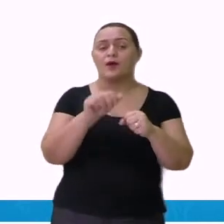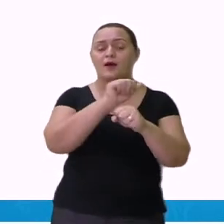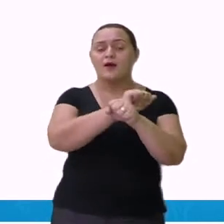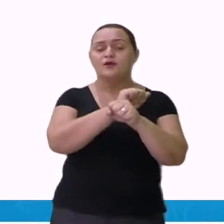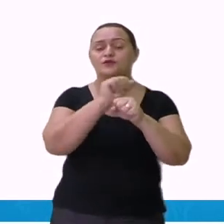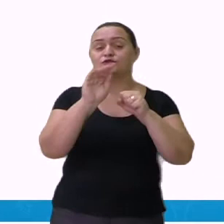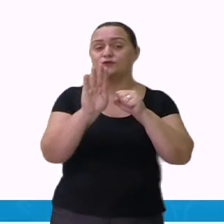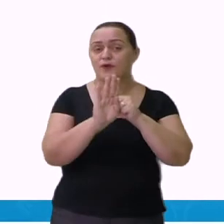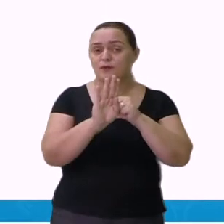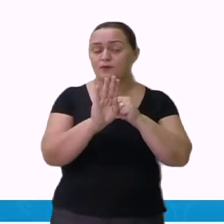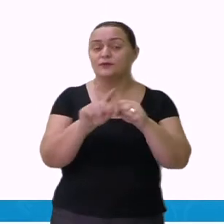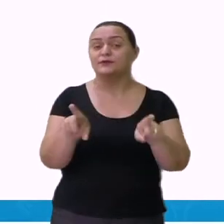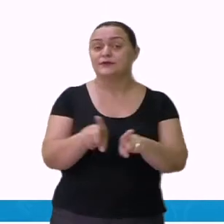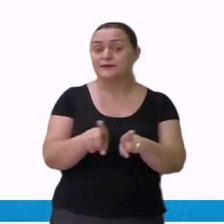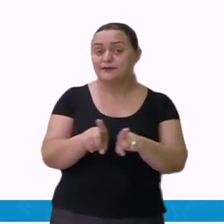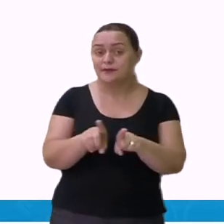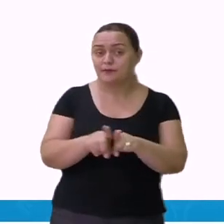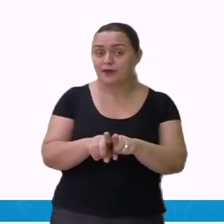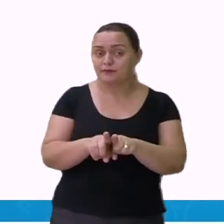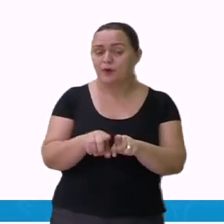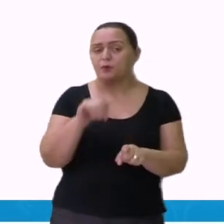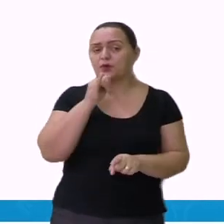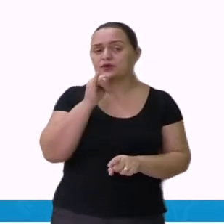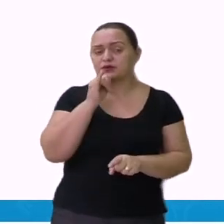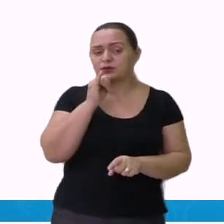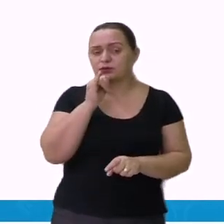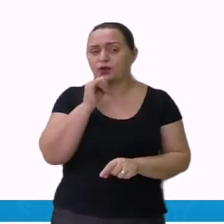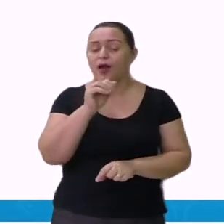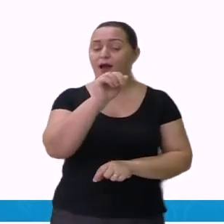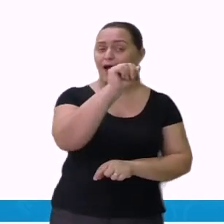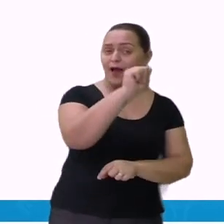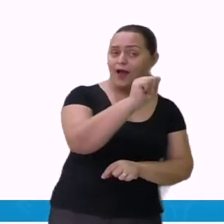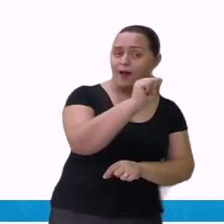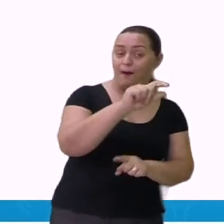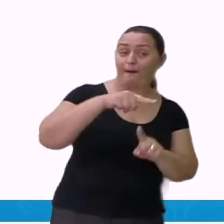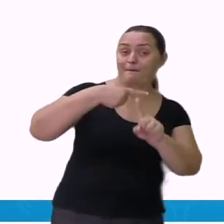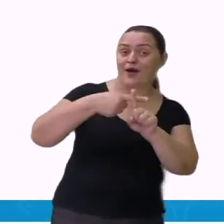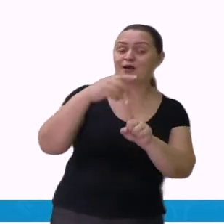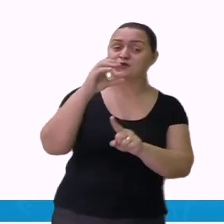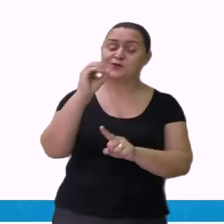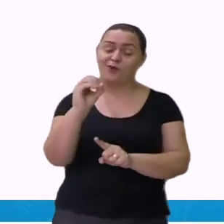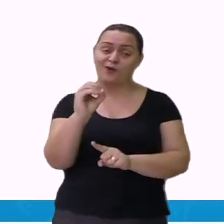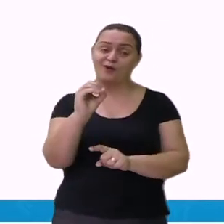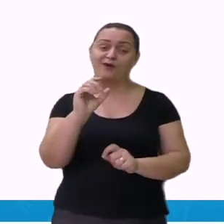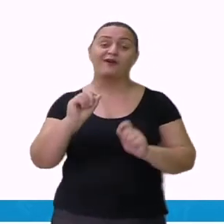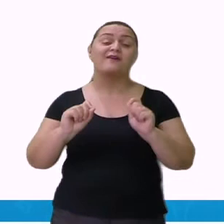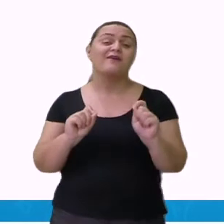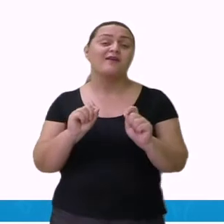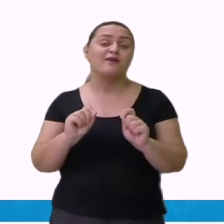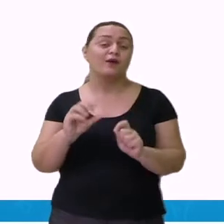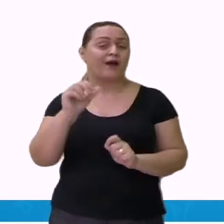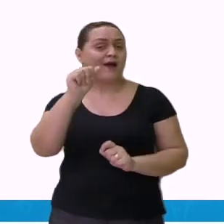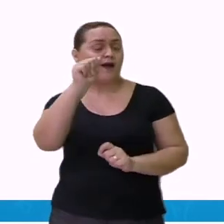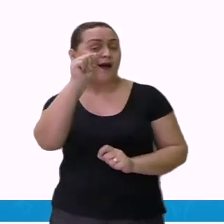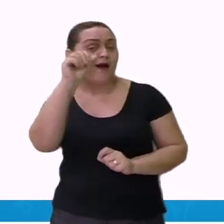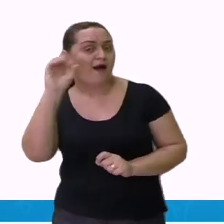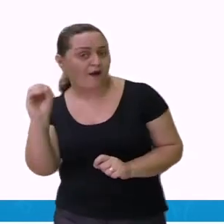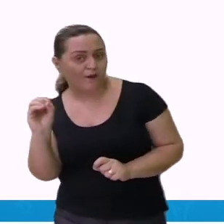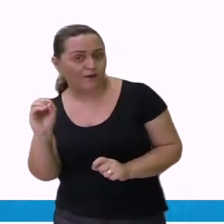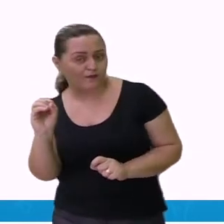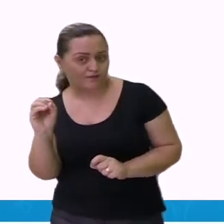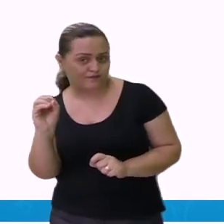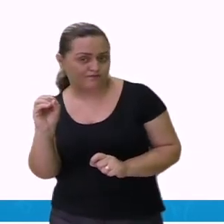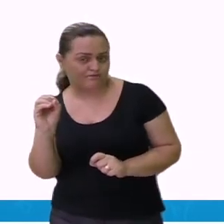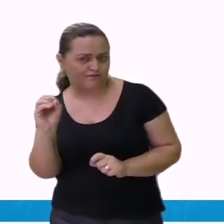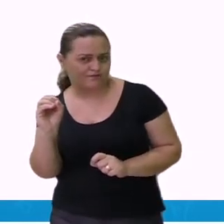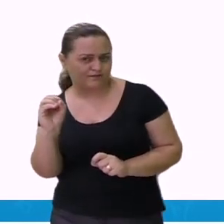mais o artigo O é igual ao. Percebe-se que não alterou